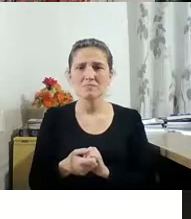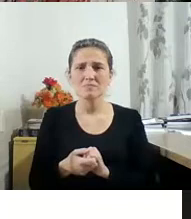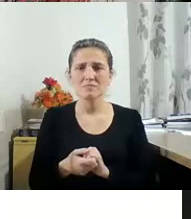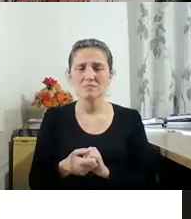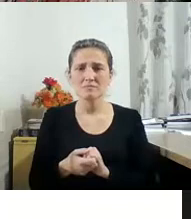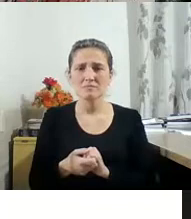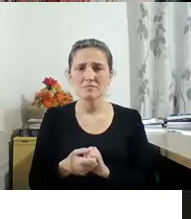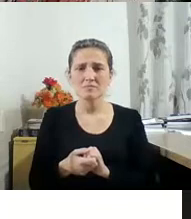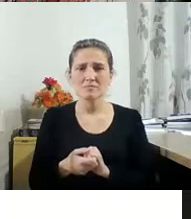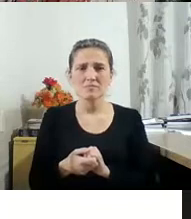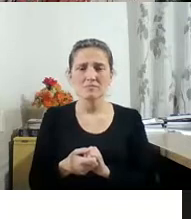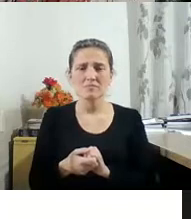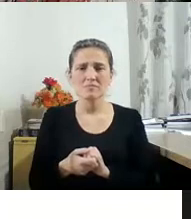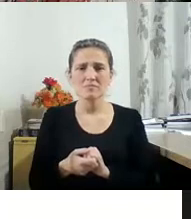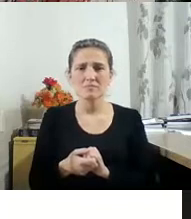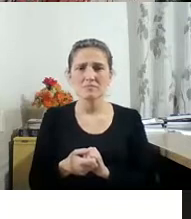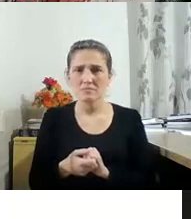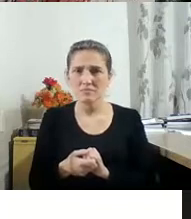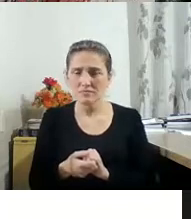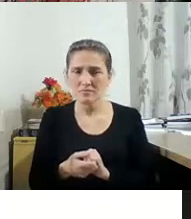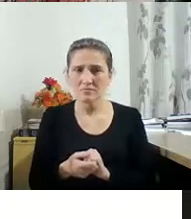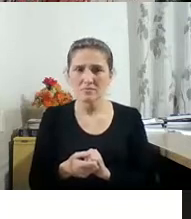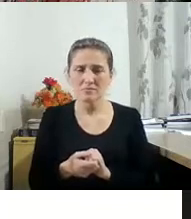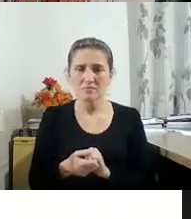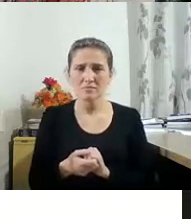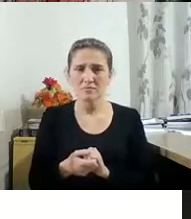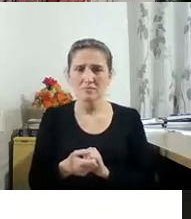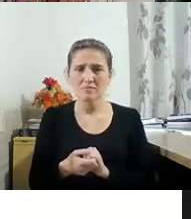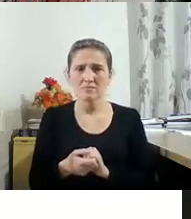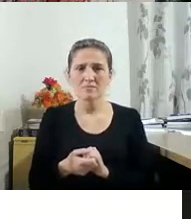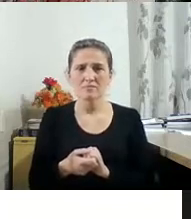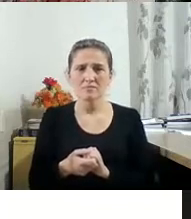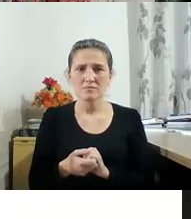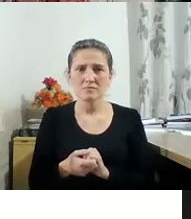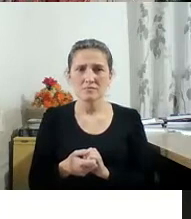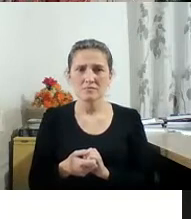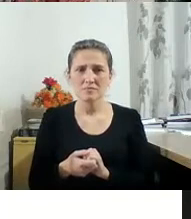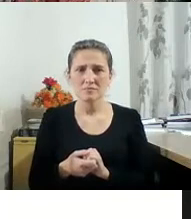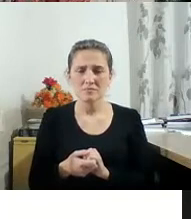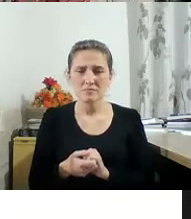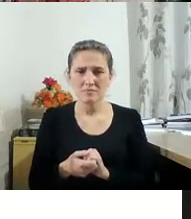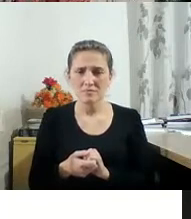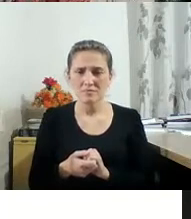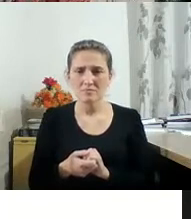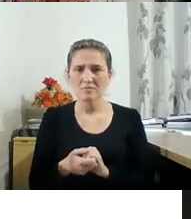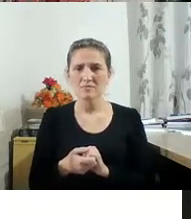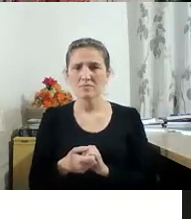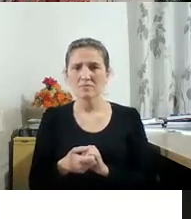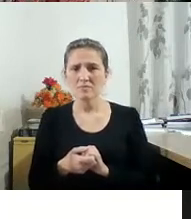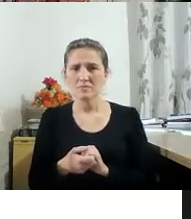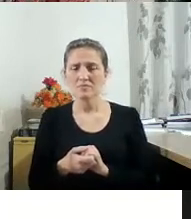você, muita coisa. Você fez, fez e faz um papel na fotografia muito profundo,